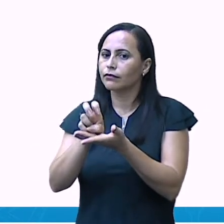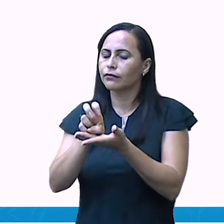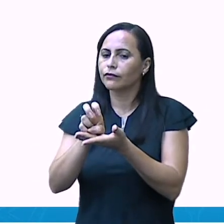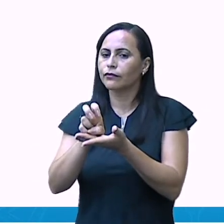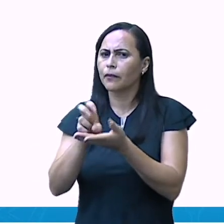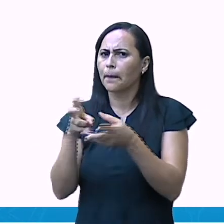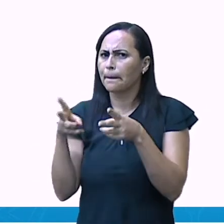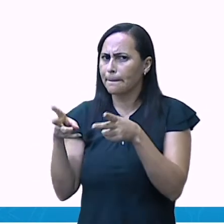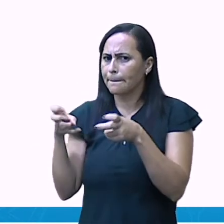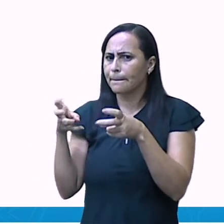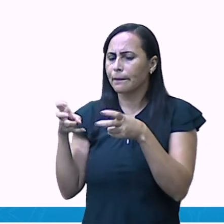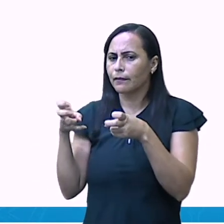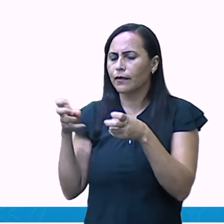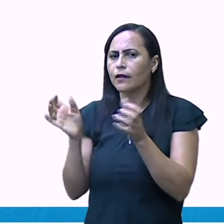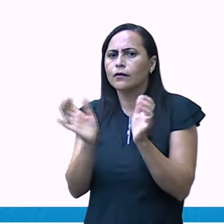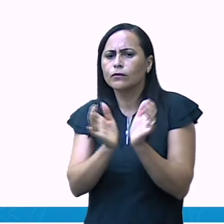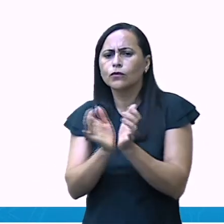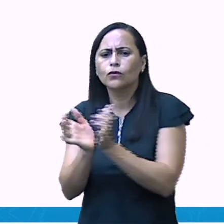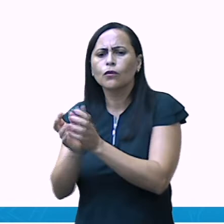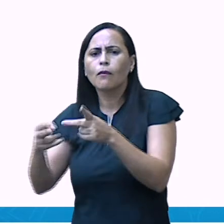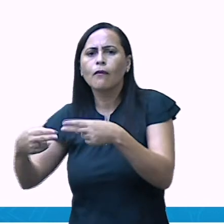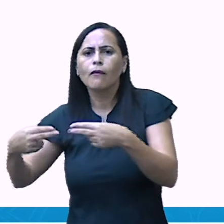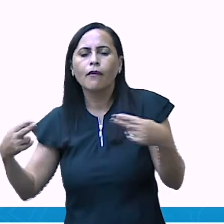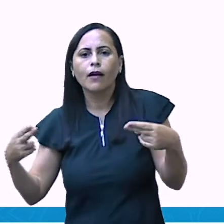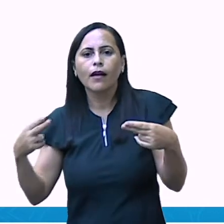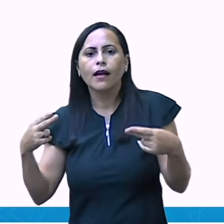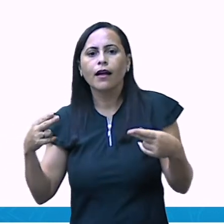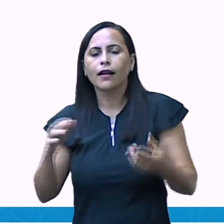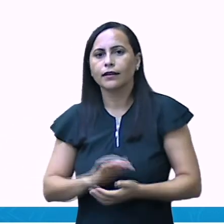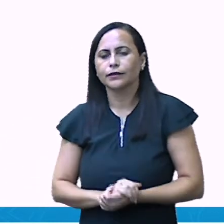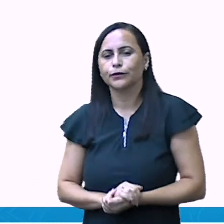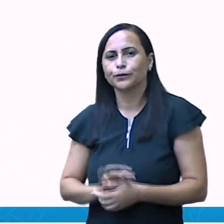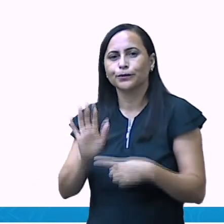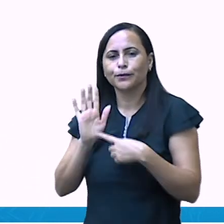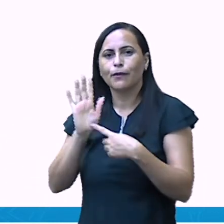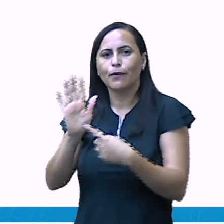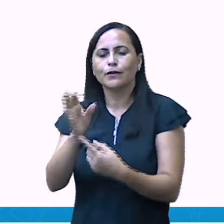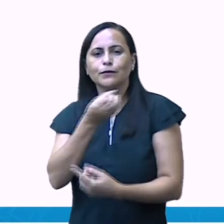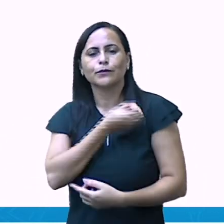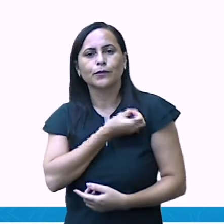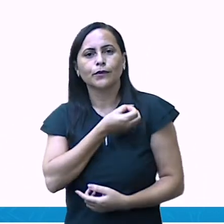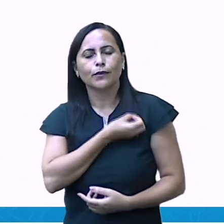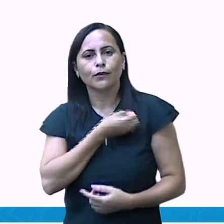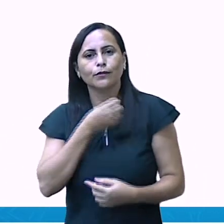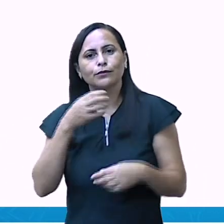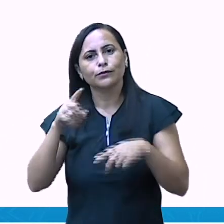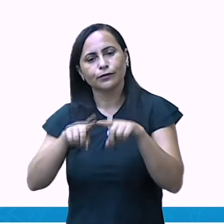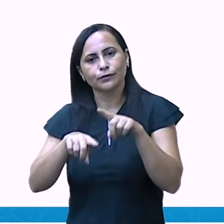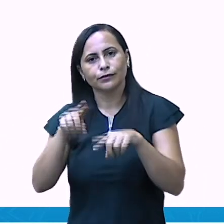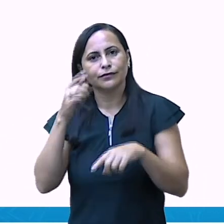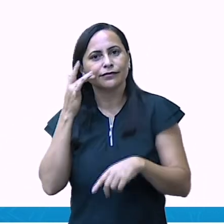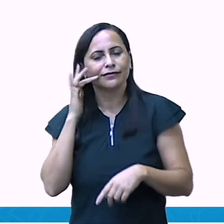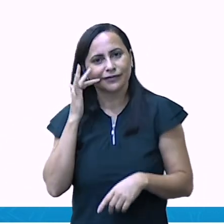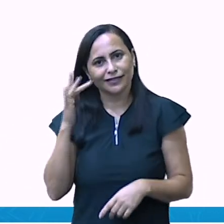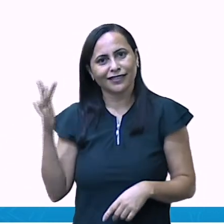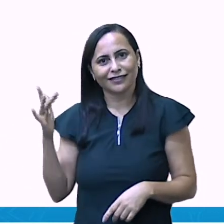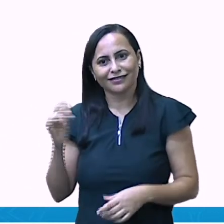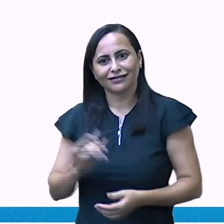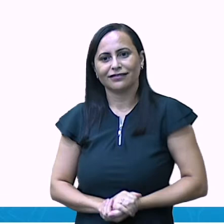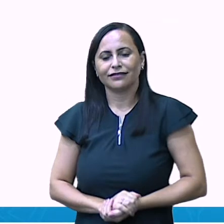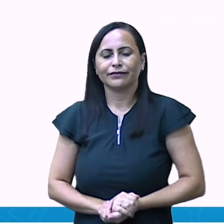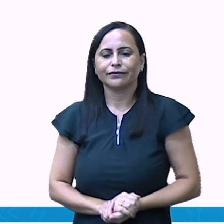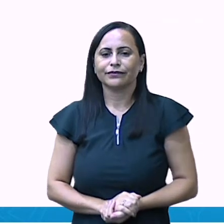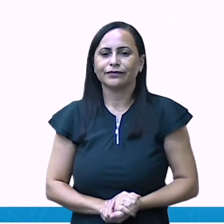Agora, observe nossos grupos. Nós representamos os números com o material dourado. Então,